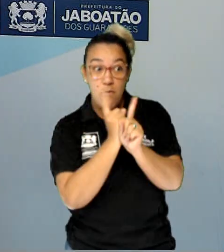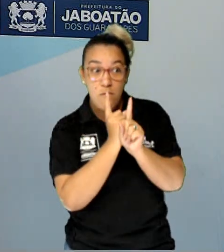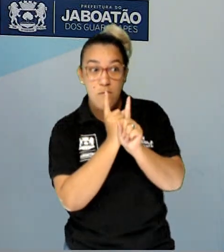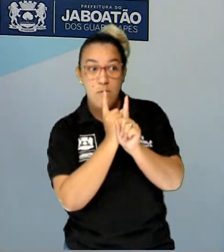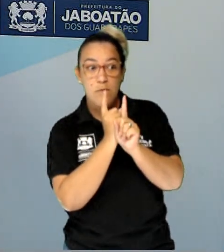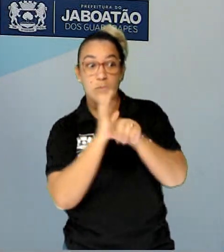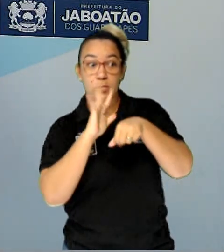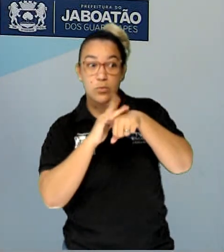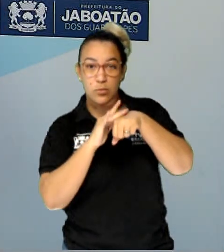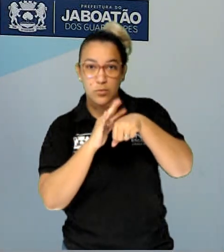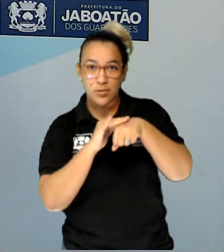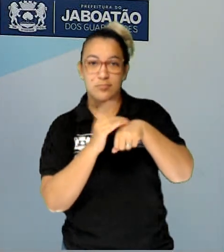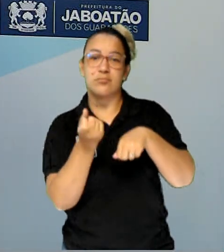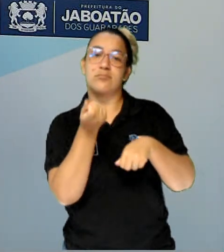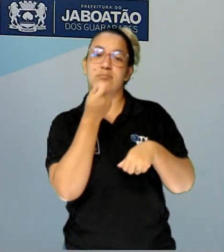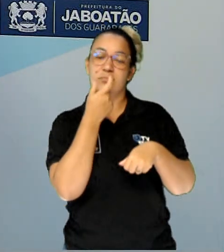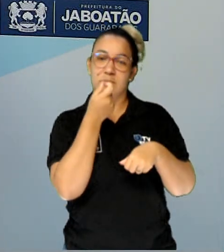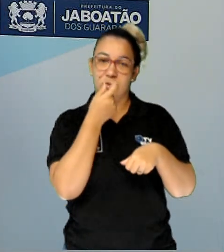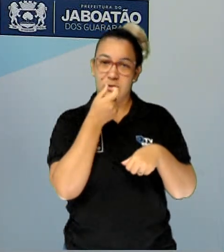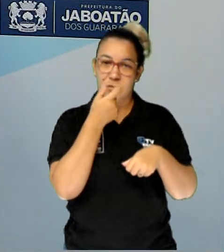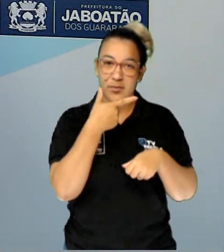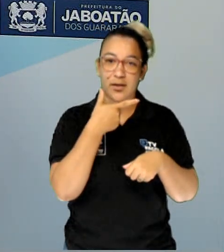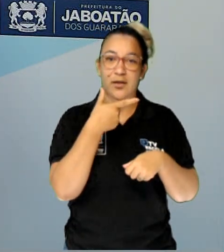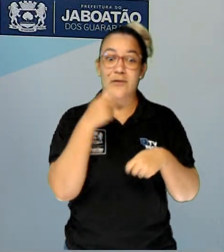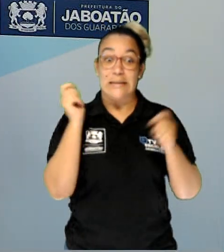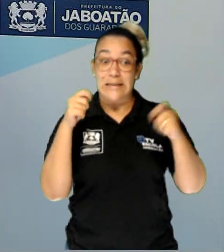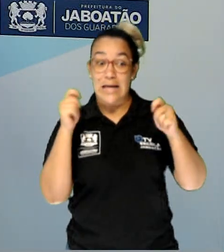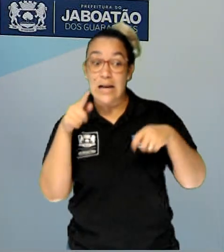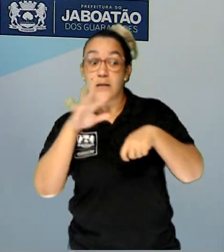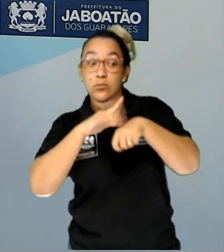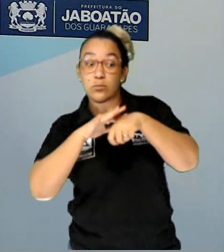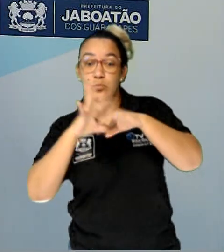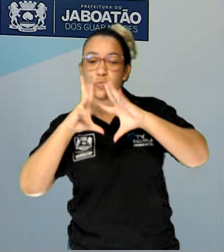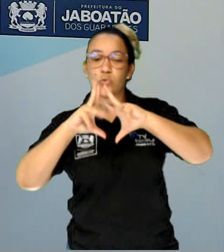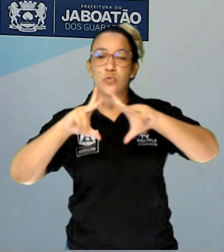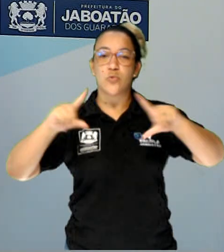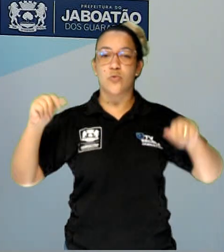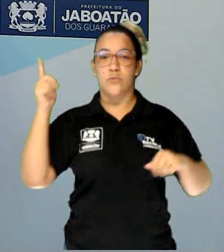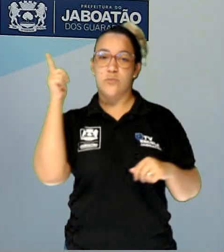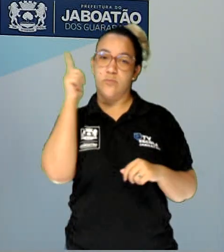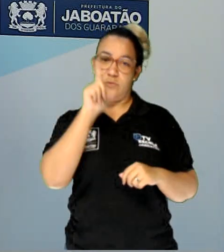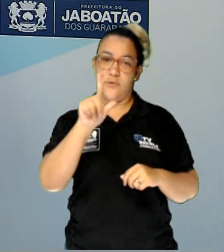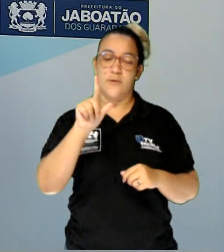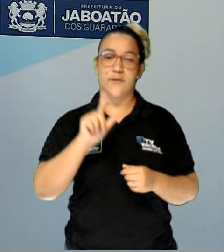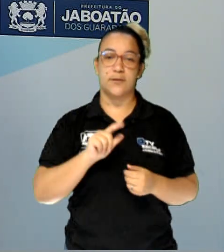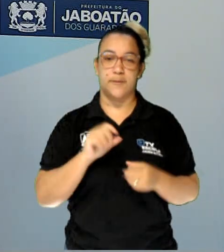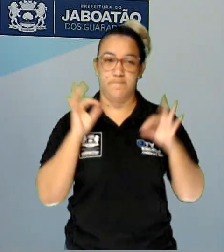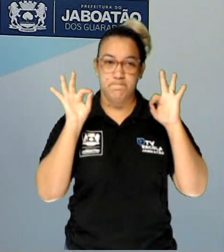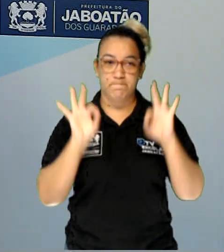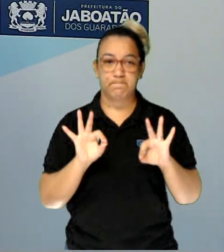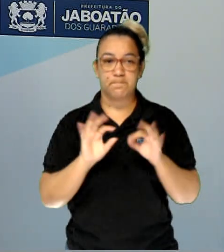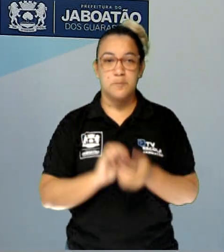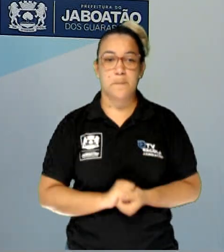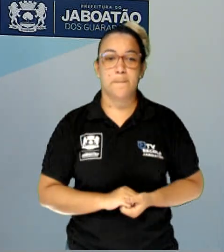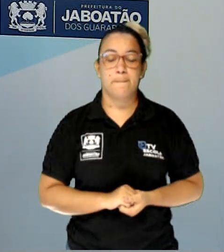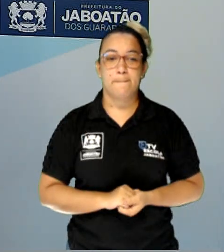mais eficaz vai ser o tratamento, mais chances aí de cura você vai ter, certo? E